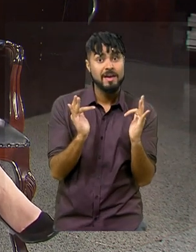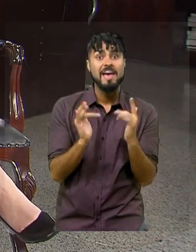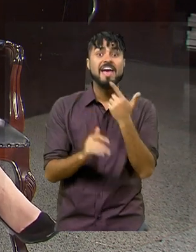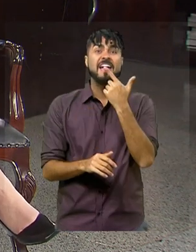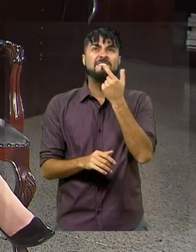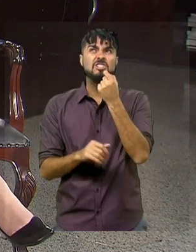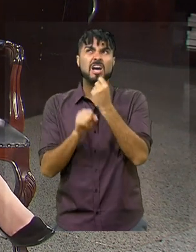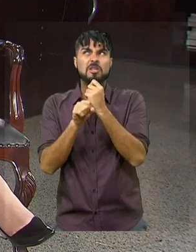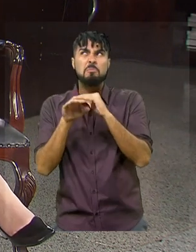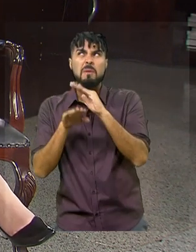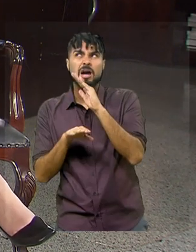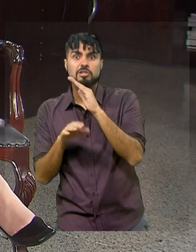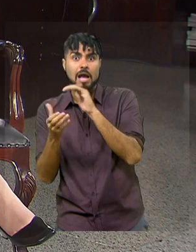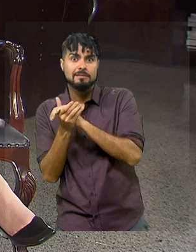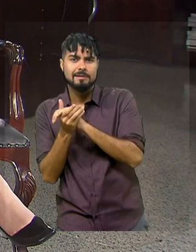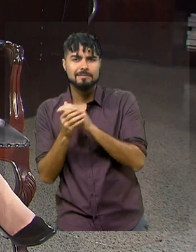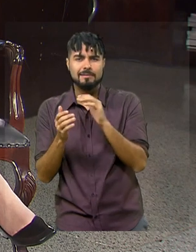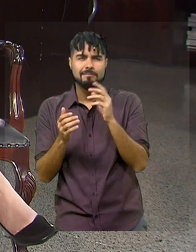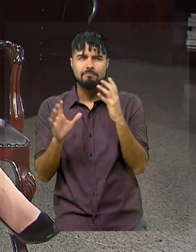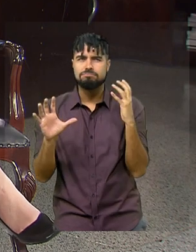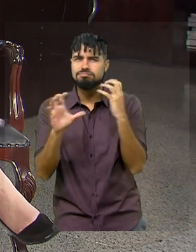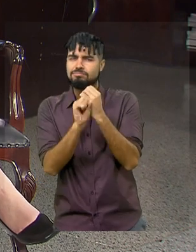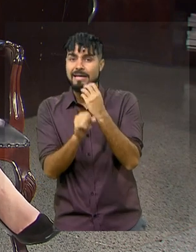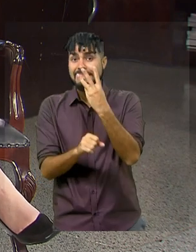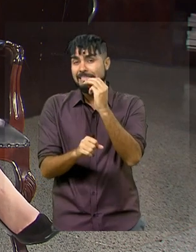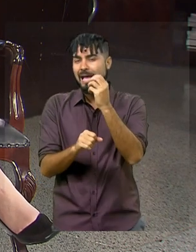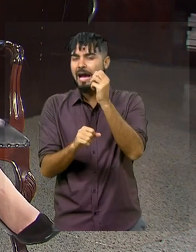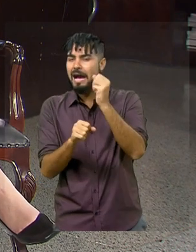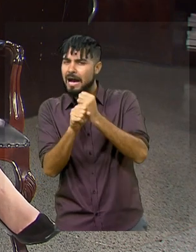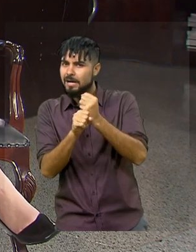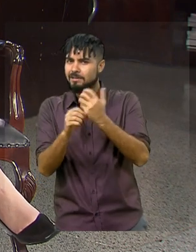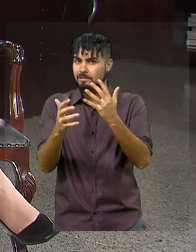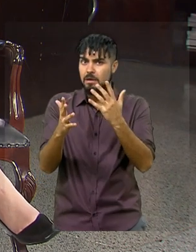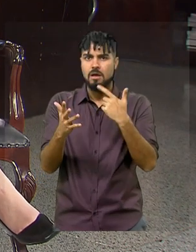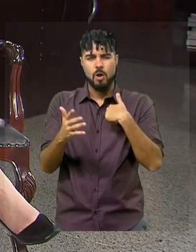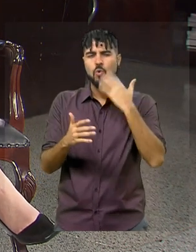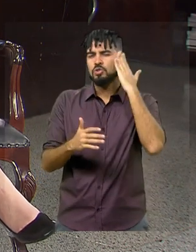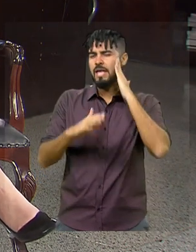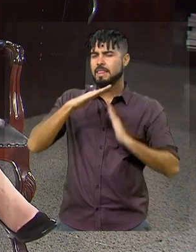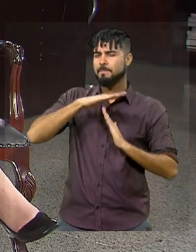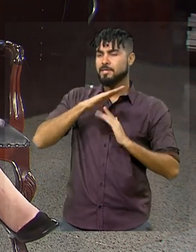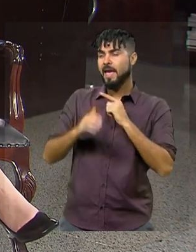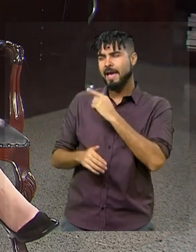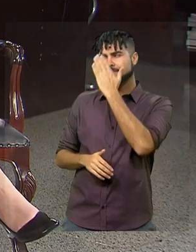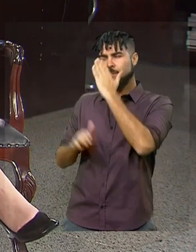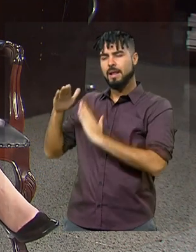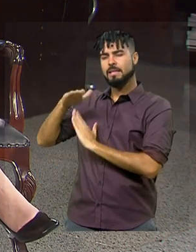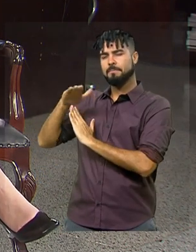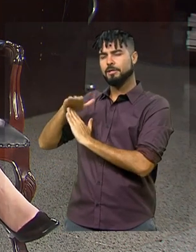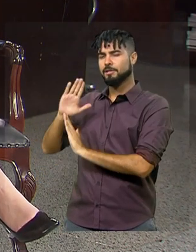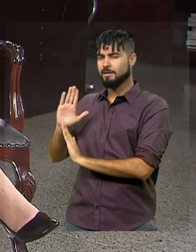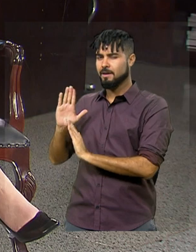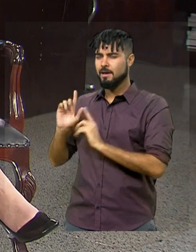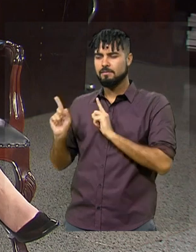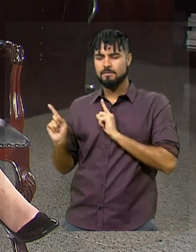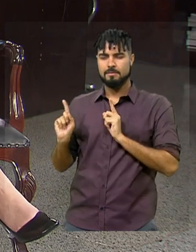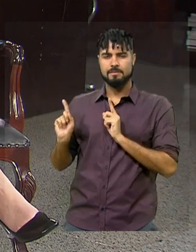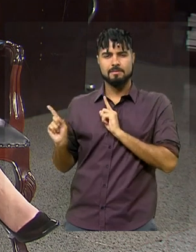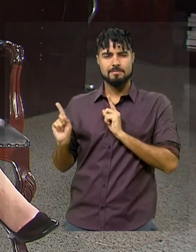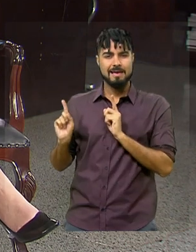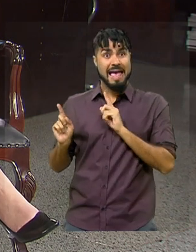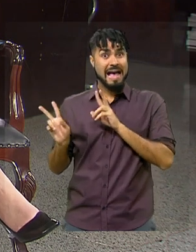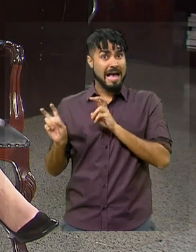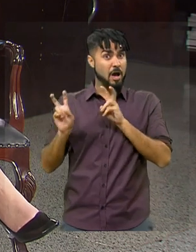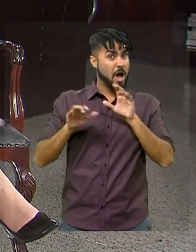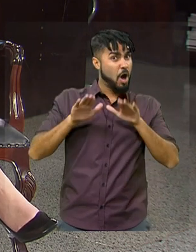de casado, portanto, quase 30 anos de convivência, eu já sei o meu limite e ele também sabe o dele. Então, assim, quando tem certas